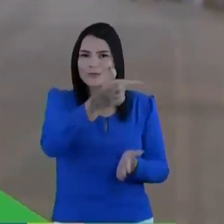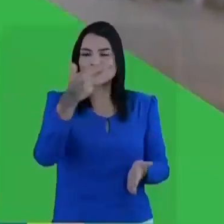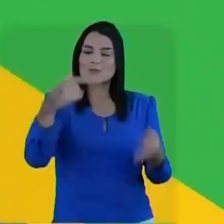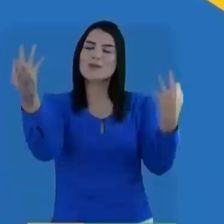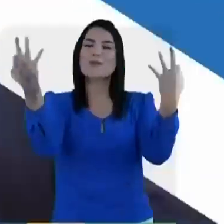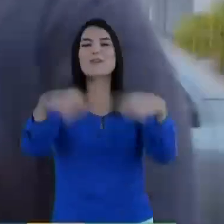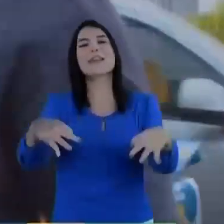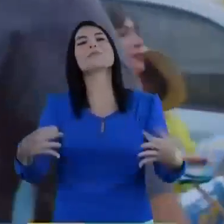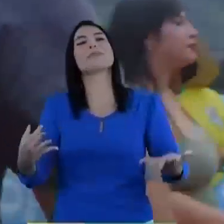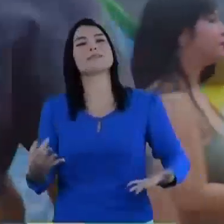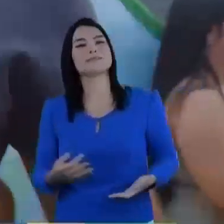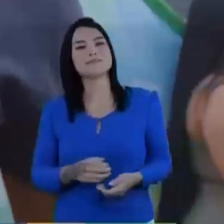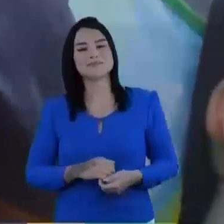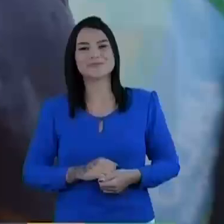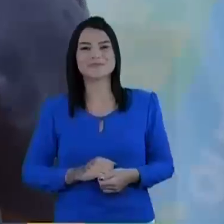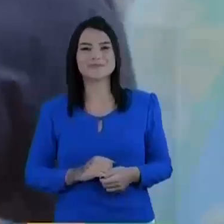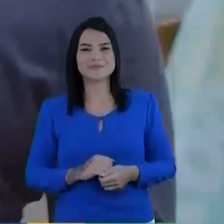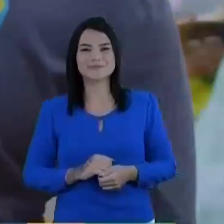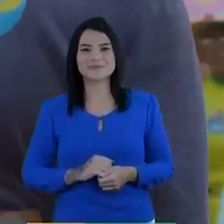confirma.